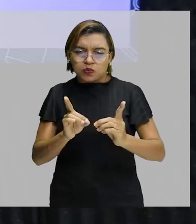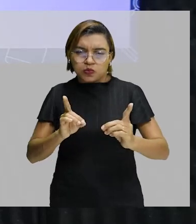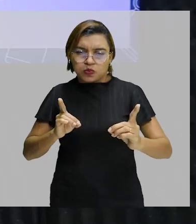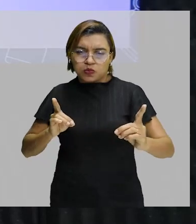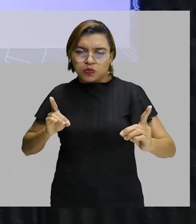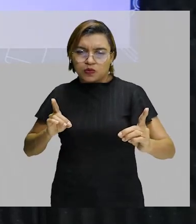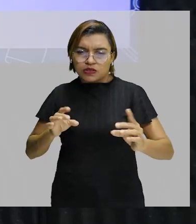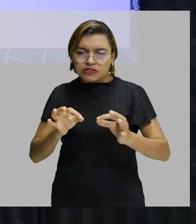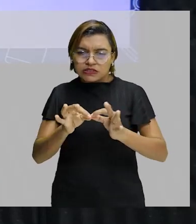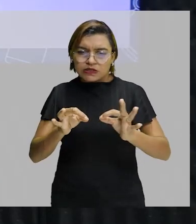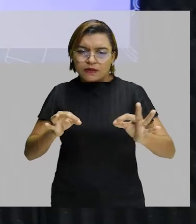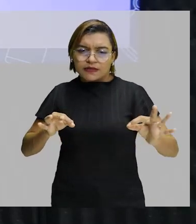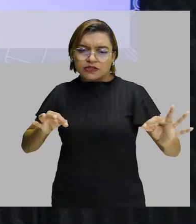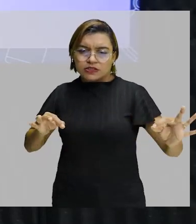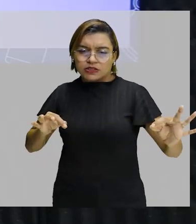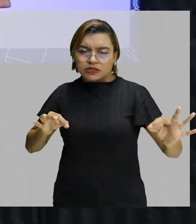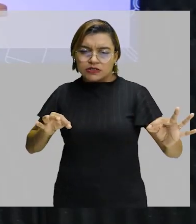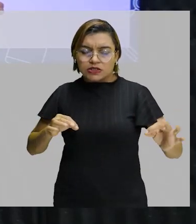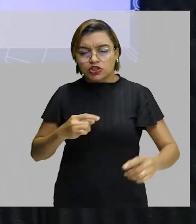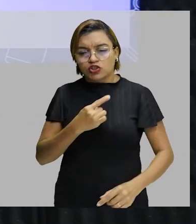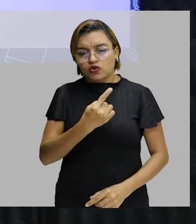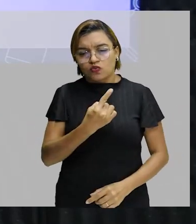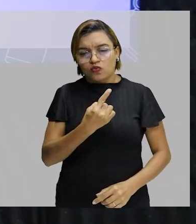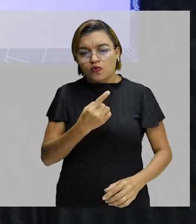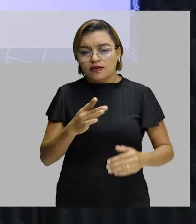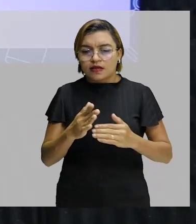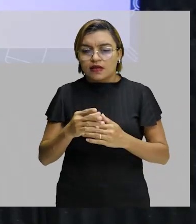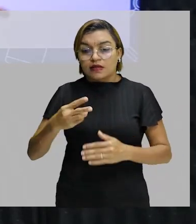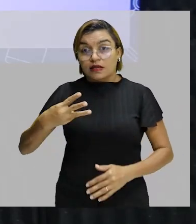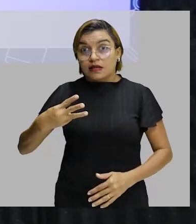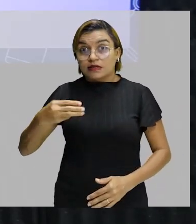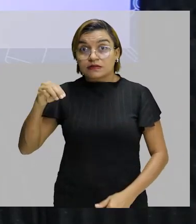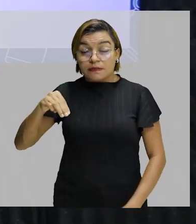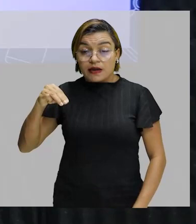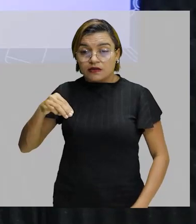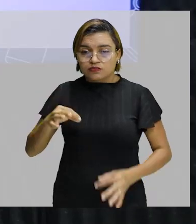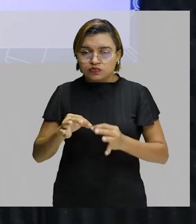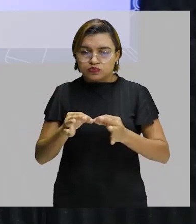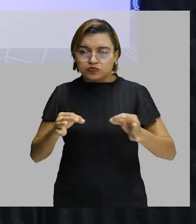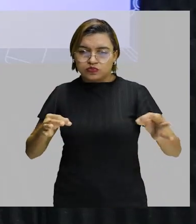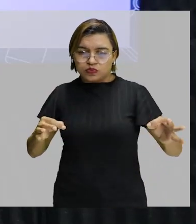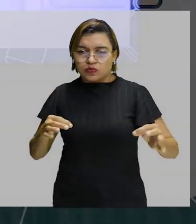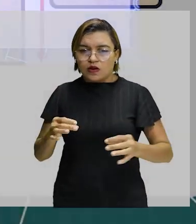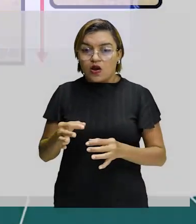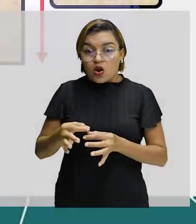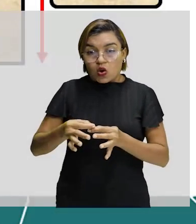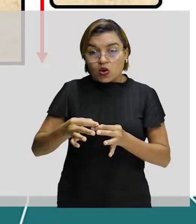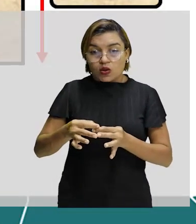tá aqui a caixa de areia com 10 metros de comprimento e 3 metros de largura.